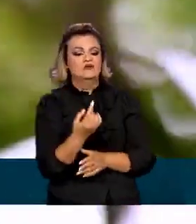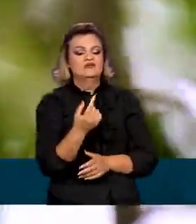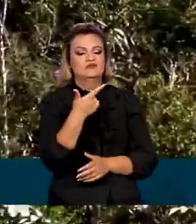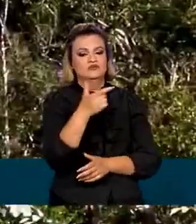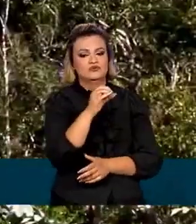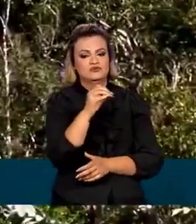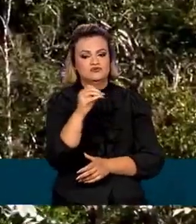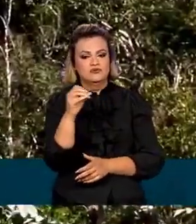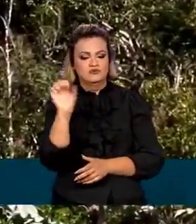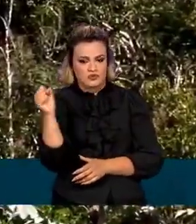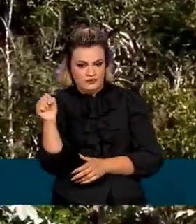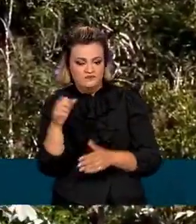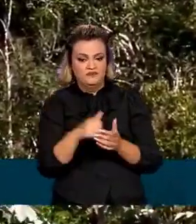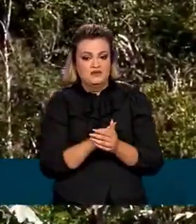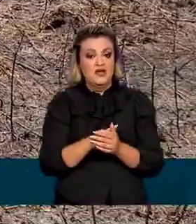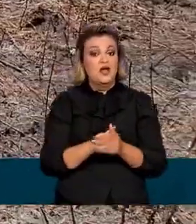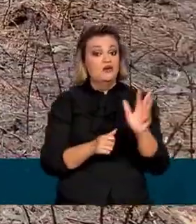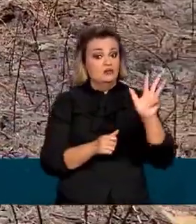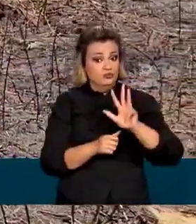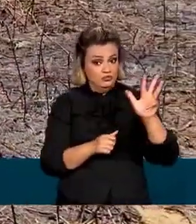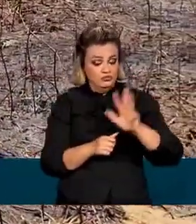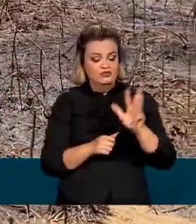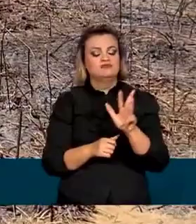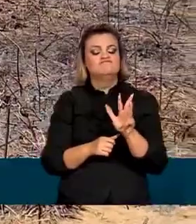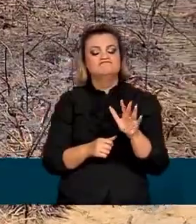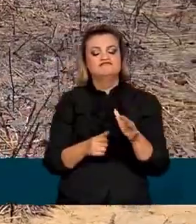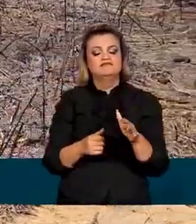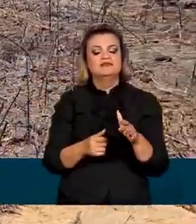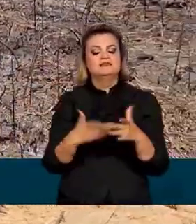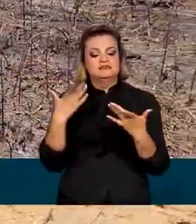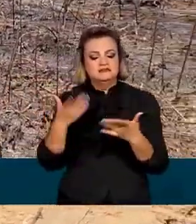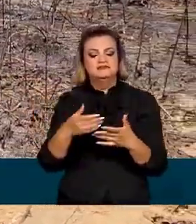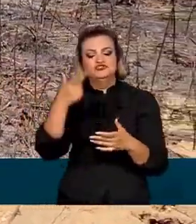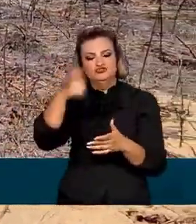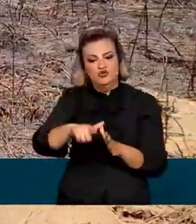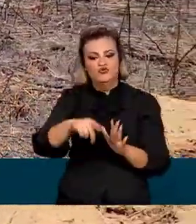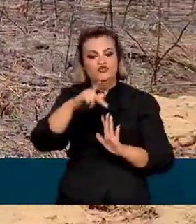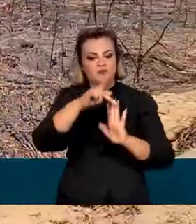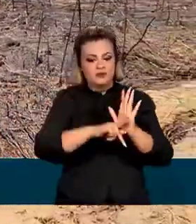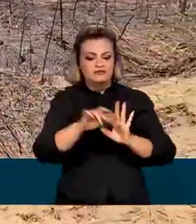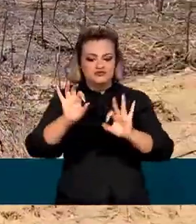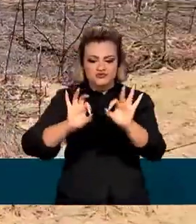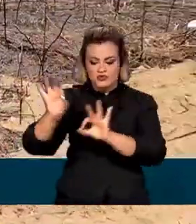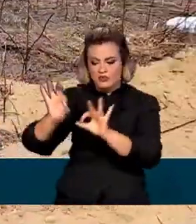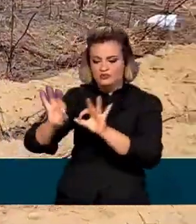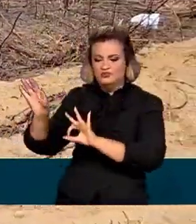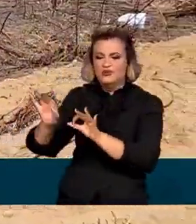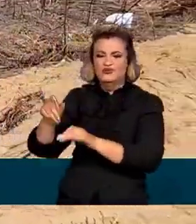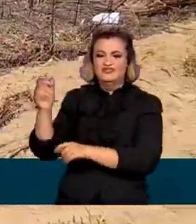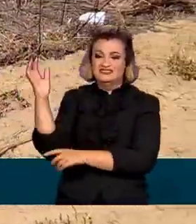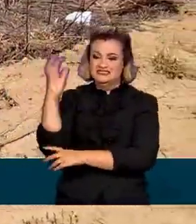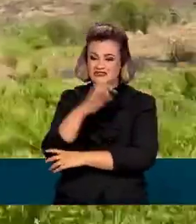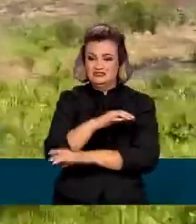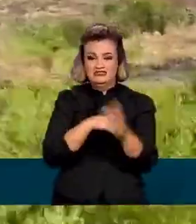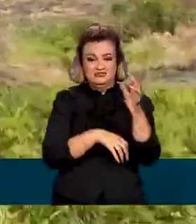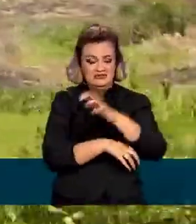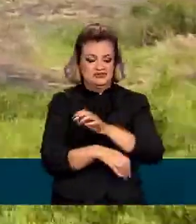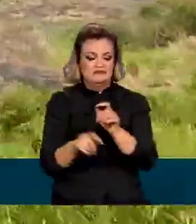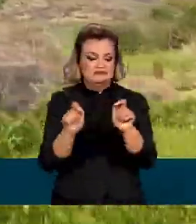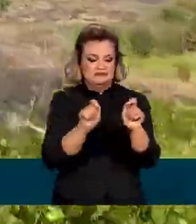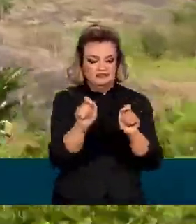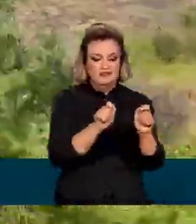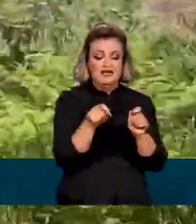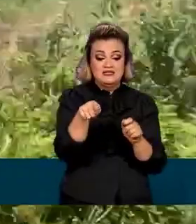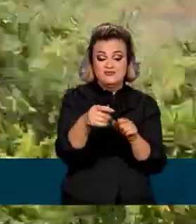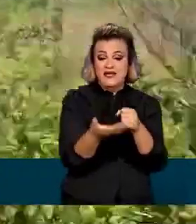Um dos primeiros atos do presidente Lula foi o restabelecimento do Plano de Prevenção e Controle do Desmatamento da Amazônia, que é